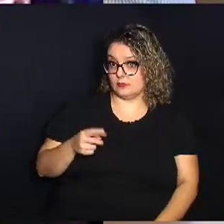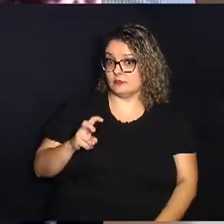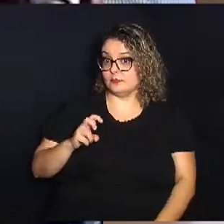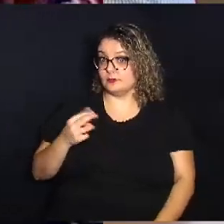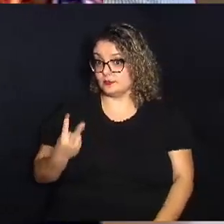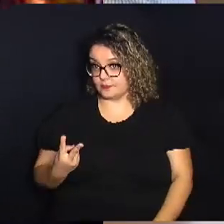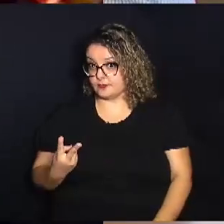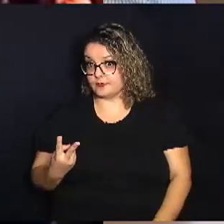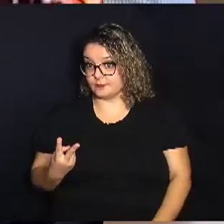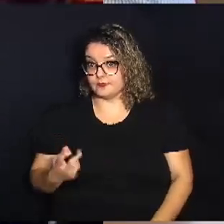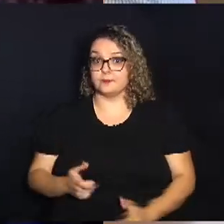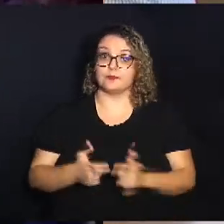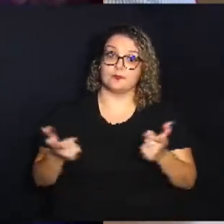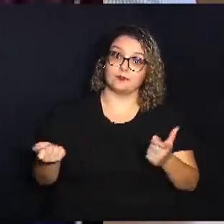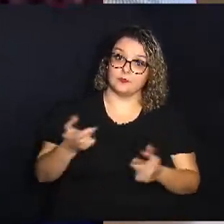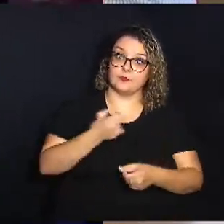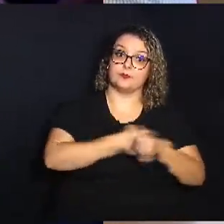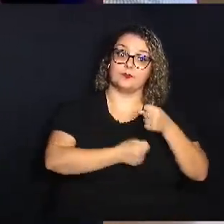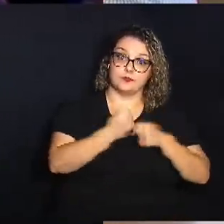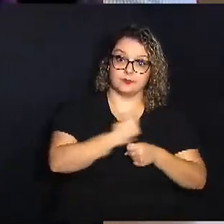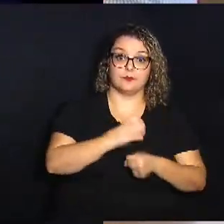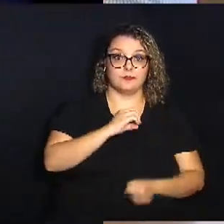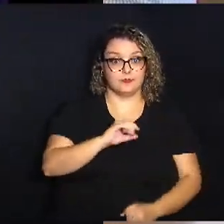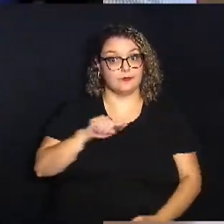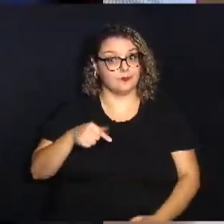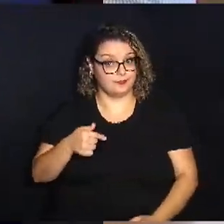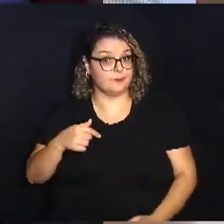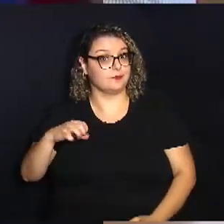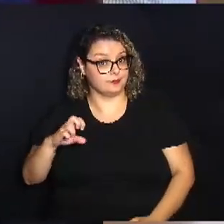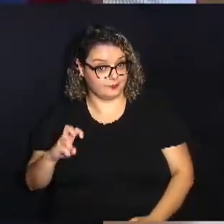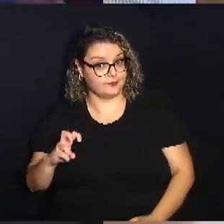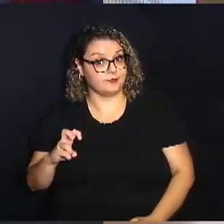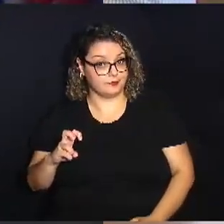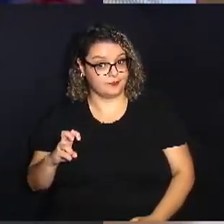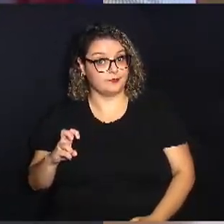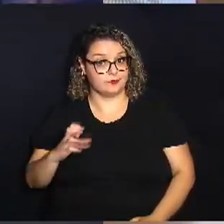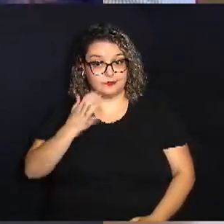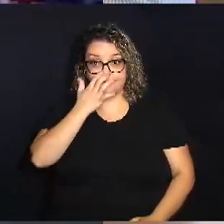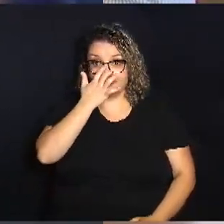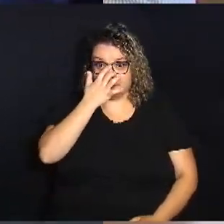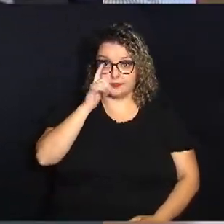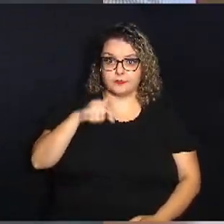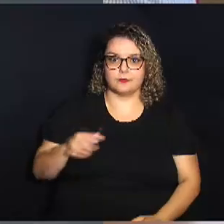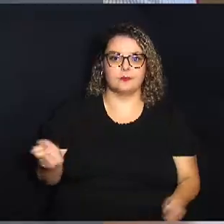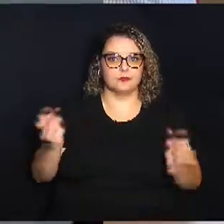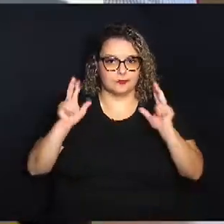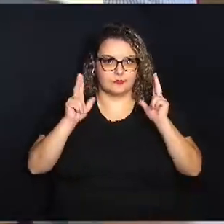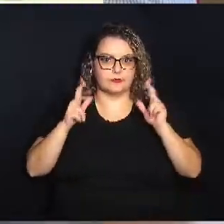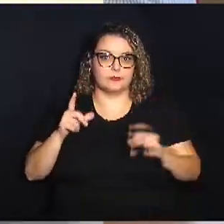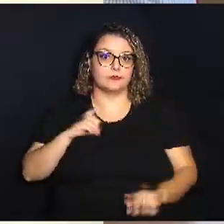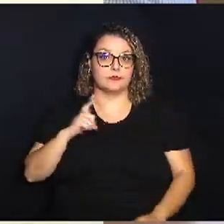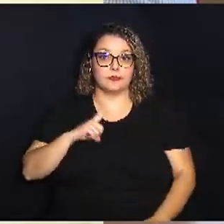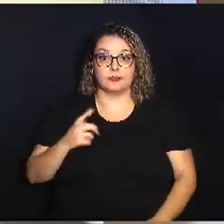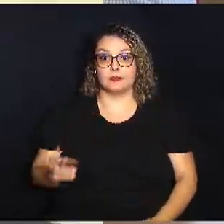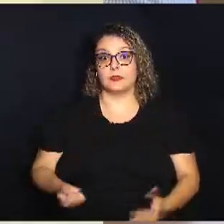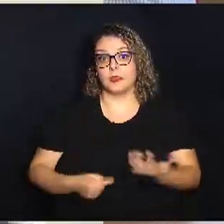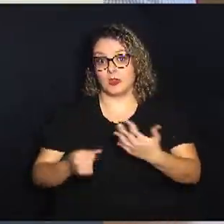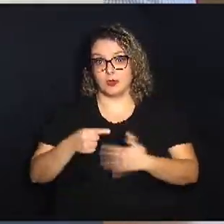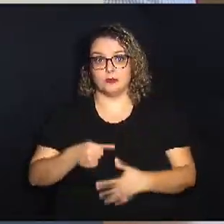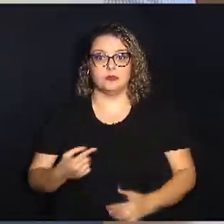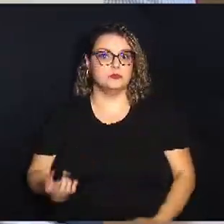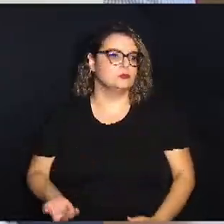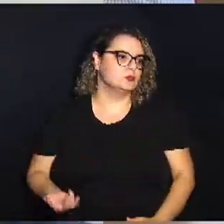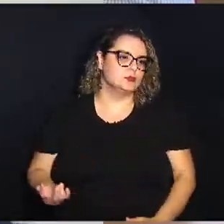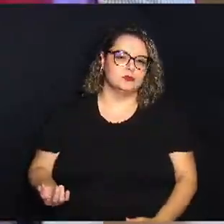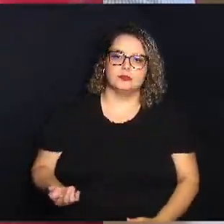ela é maior do que o ano passado que foi 0,75 então esse é o ponto de atenção agora tem uns itens que são super estão